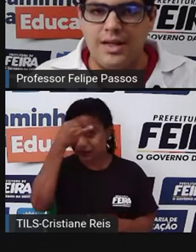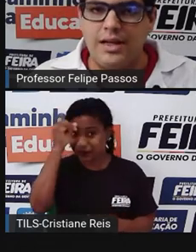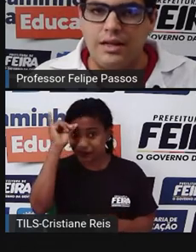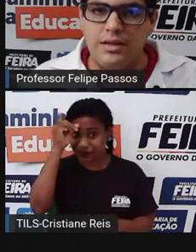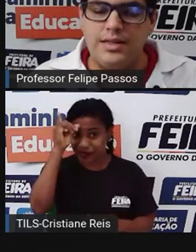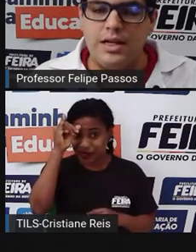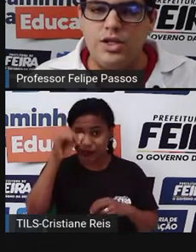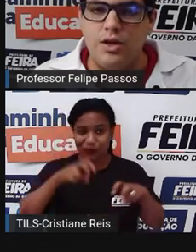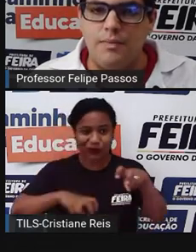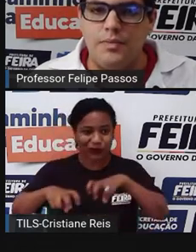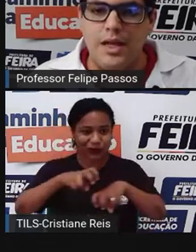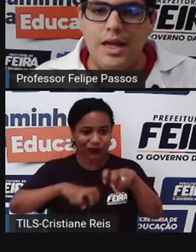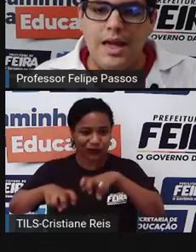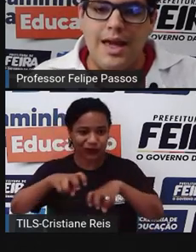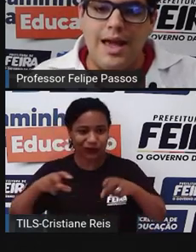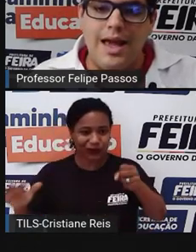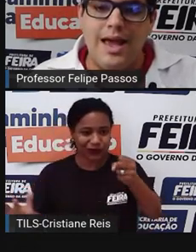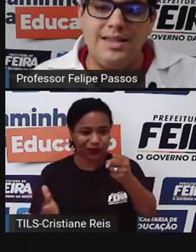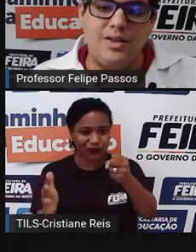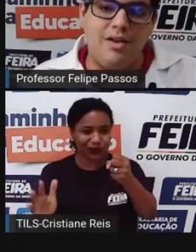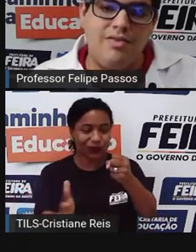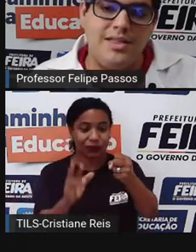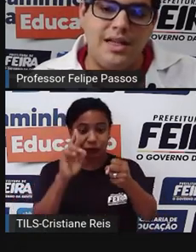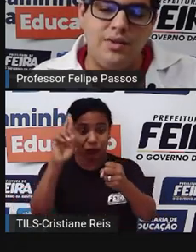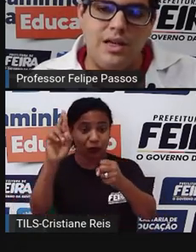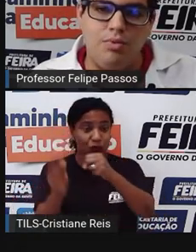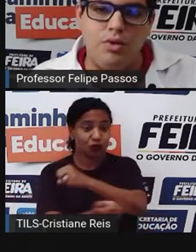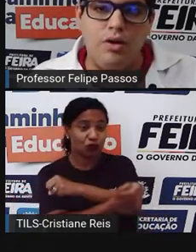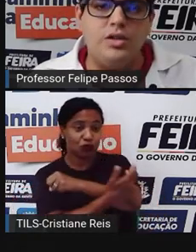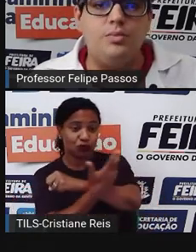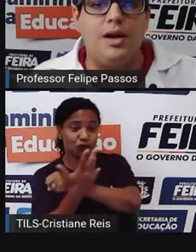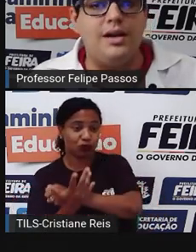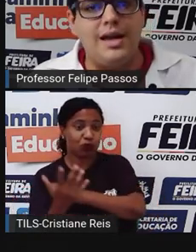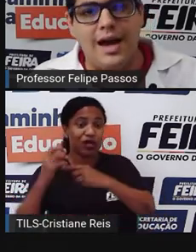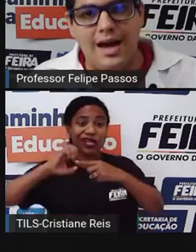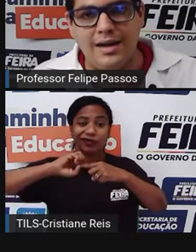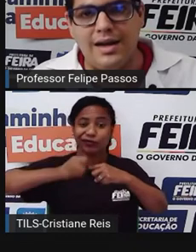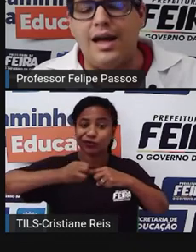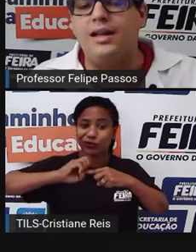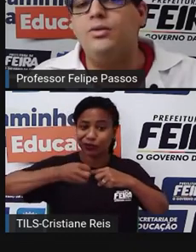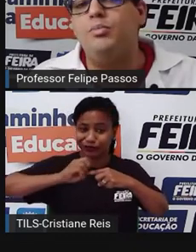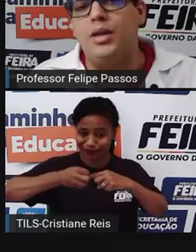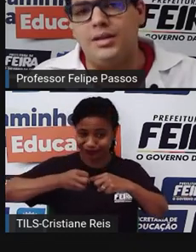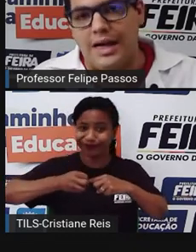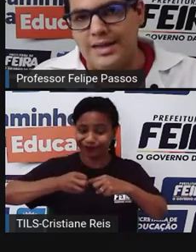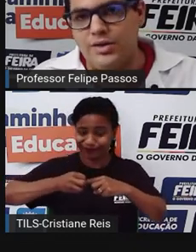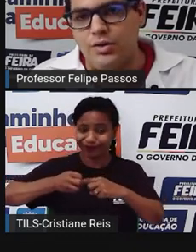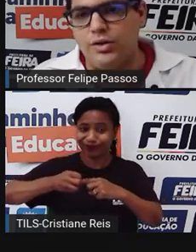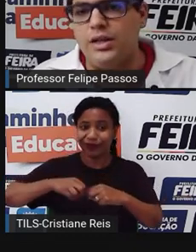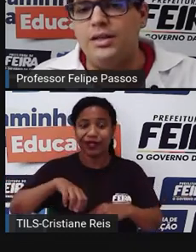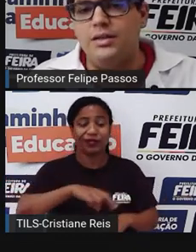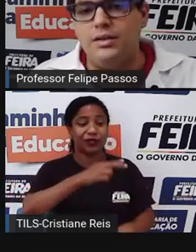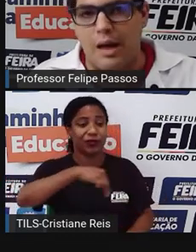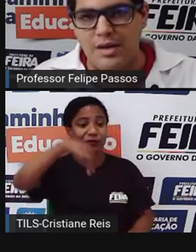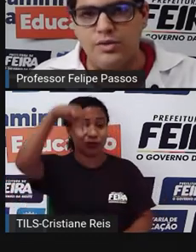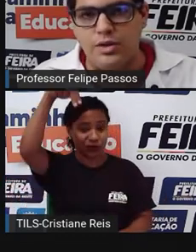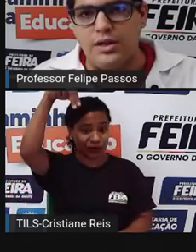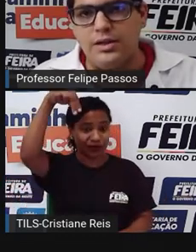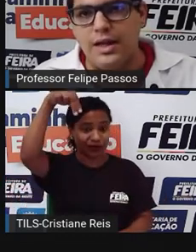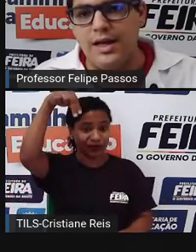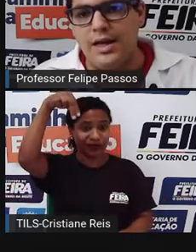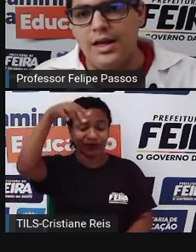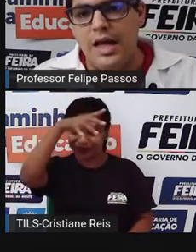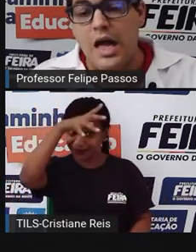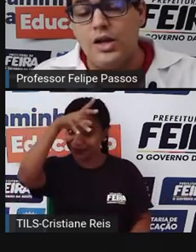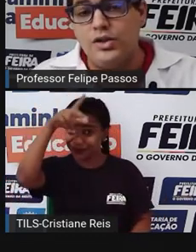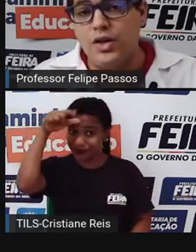eles vêm daqui, dessa região. Eles estão avançando aqui para o norte para criar gado, plantar soja na Amazônia.